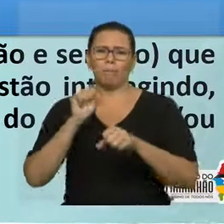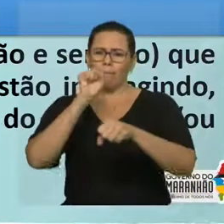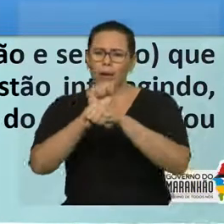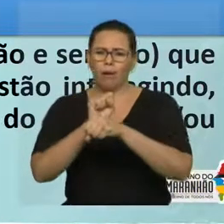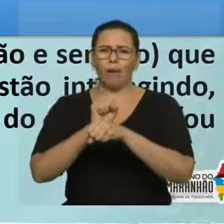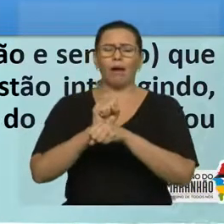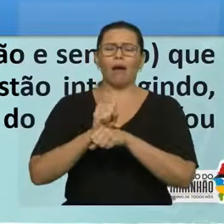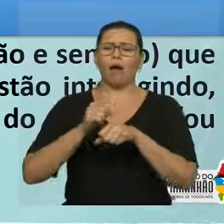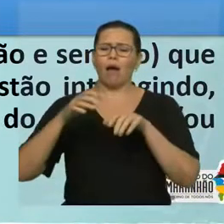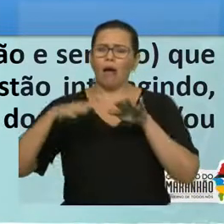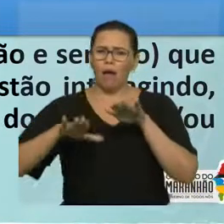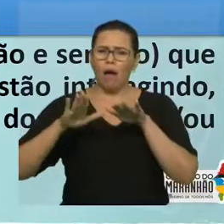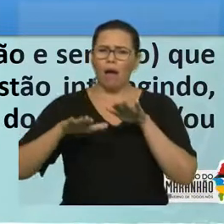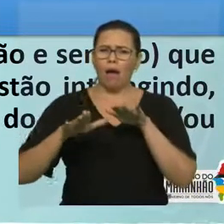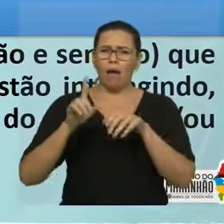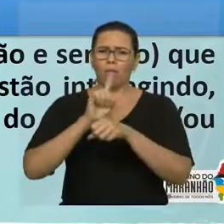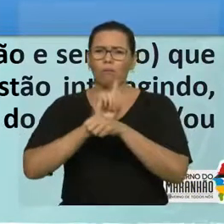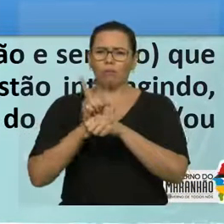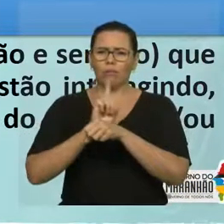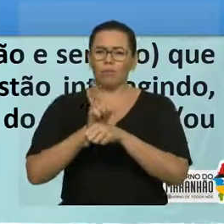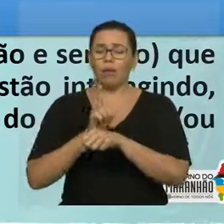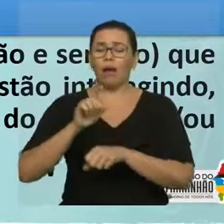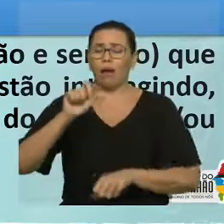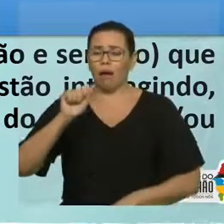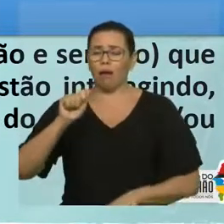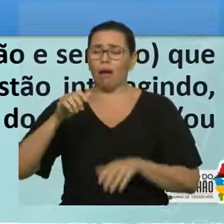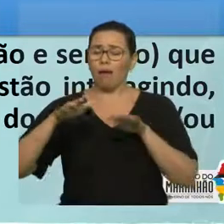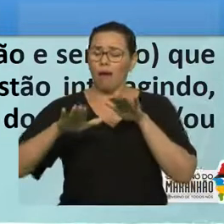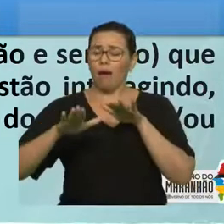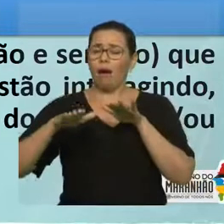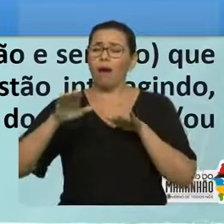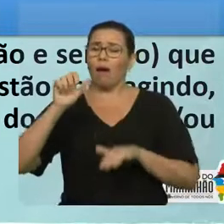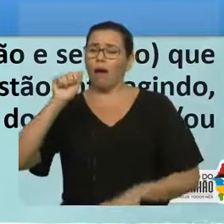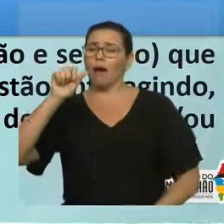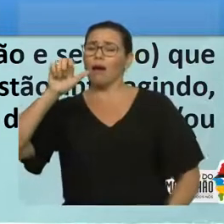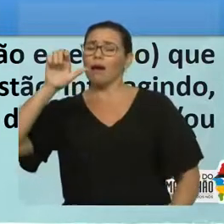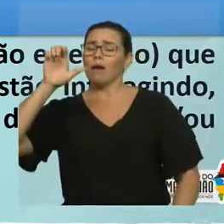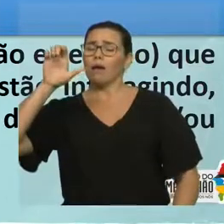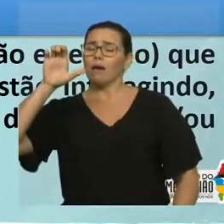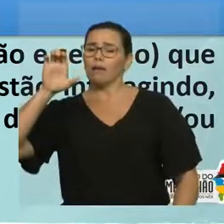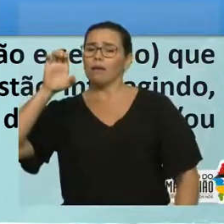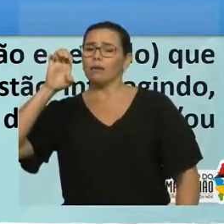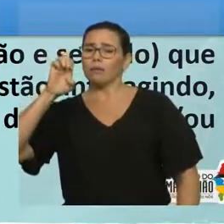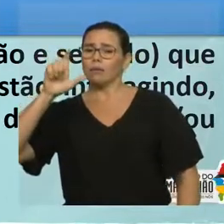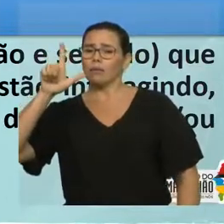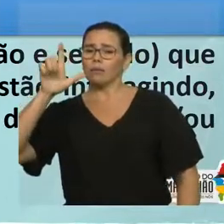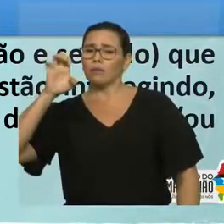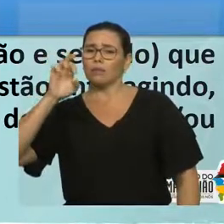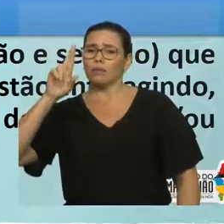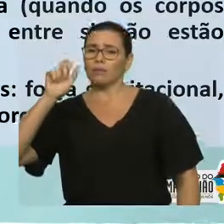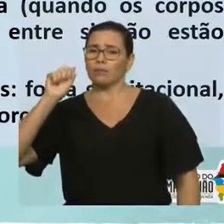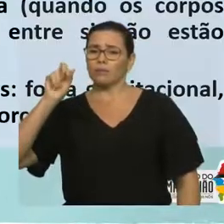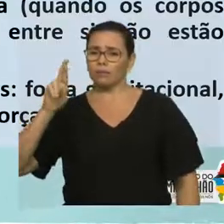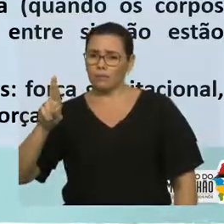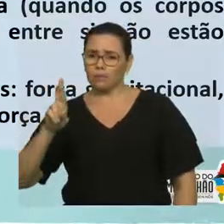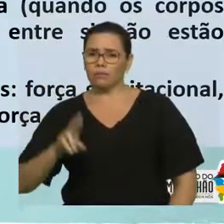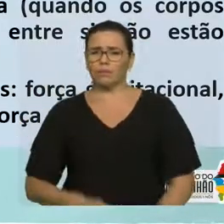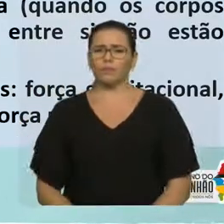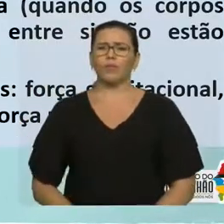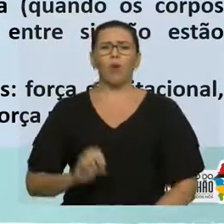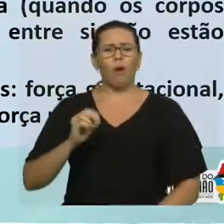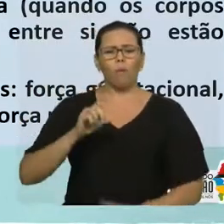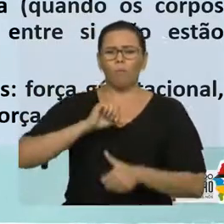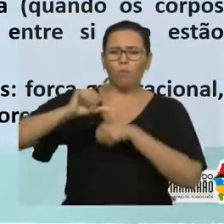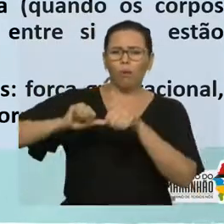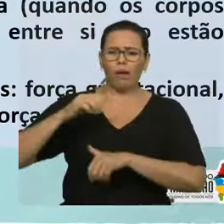acelerar o movimento. Ou, e, né? E ou pode causar também deformações nesse determinado corpo,